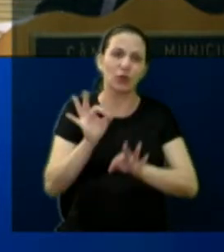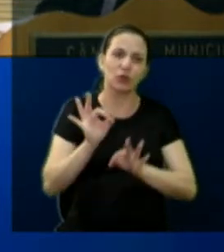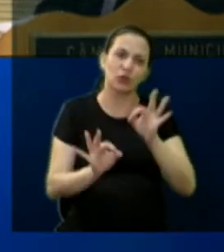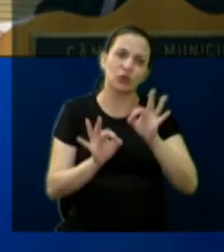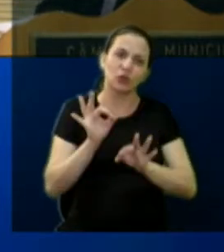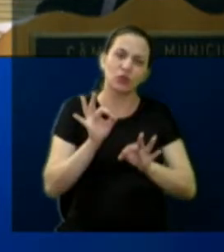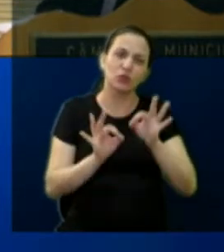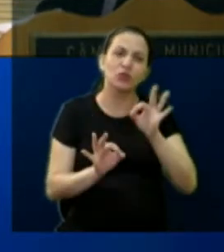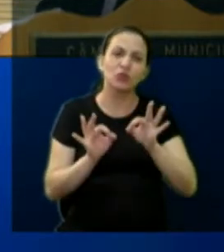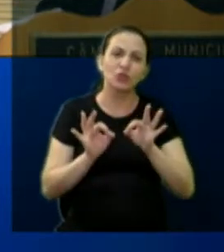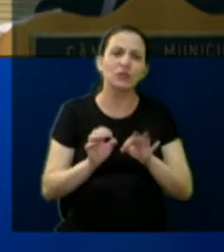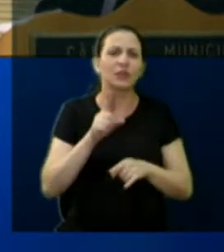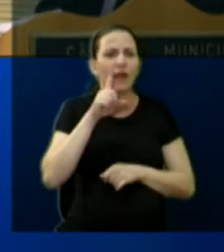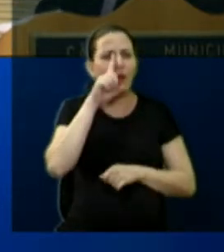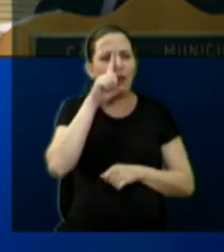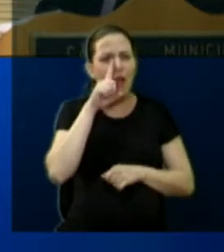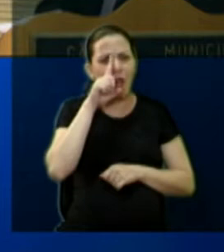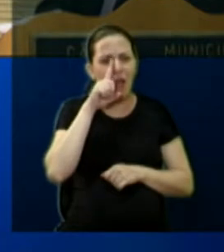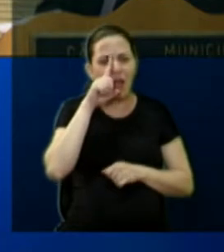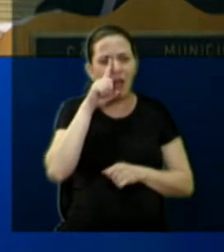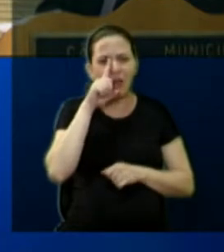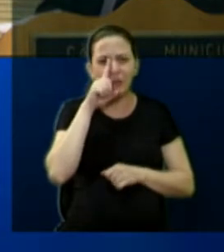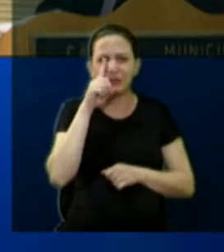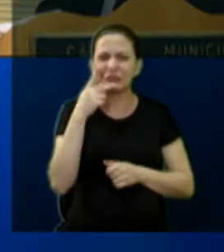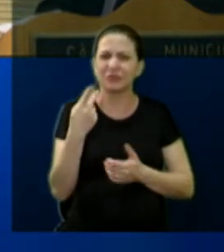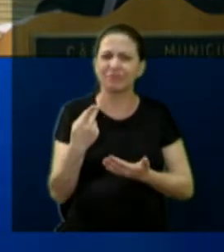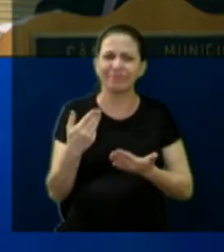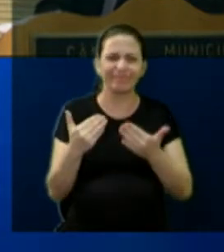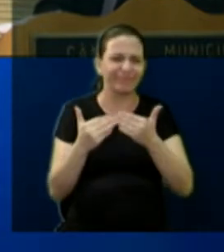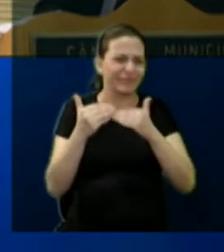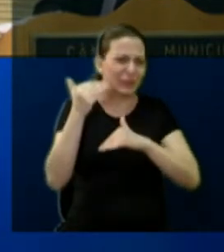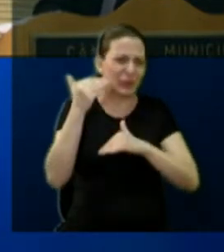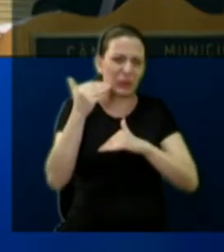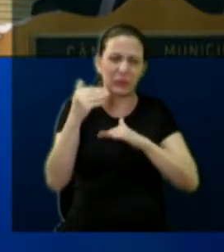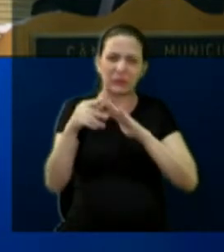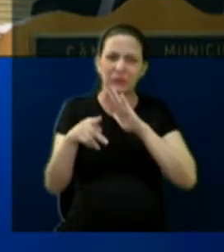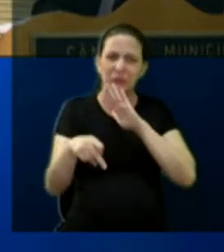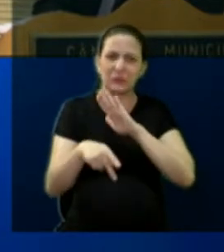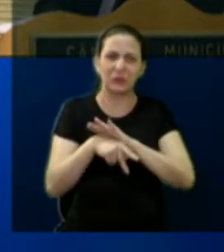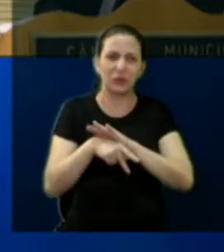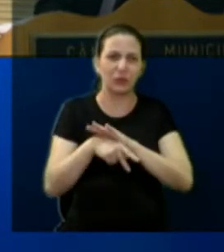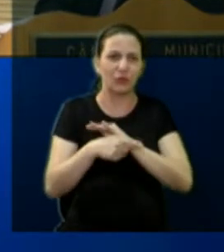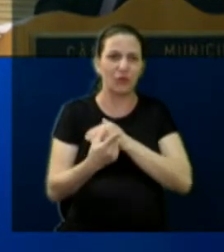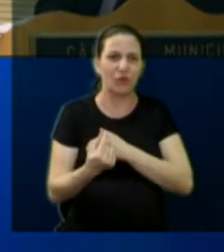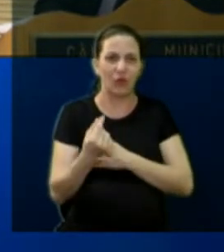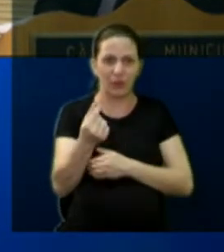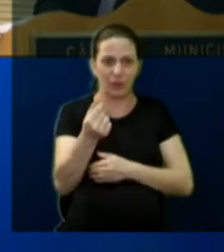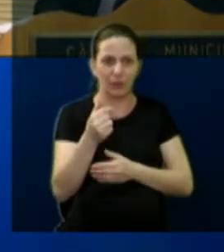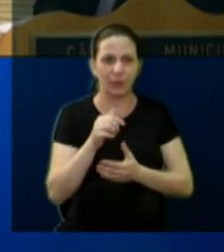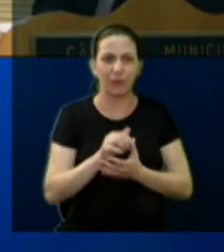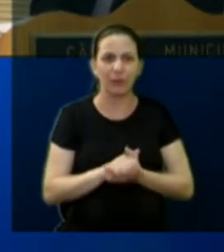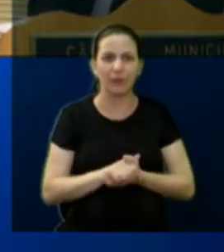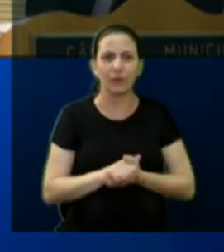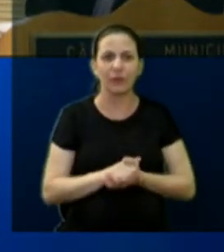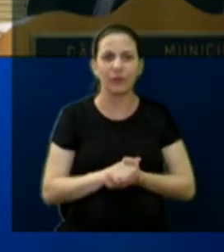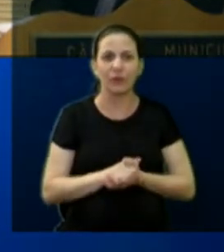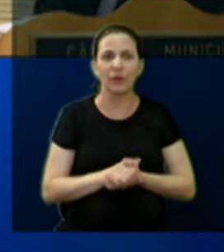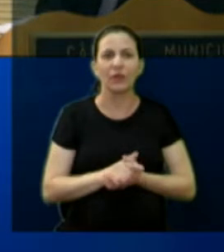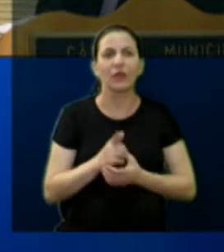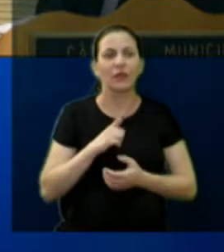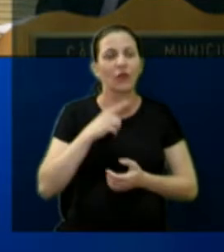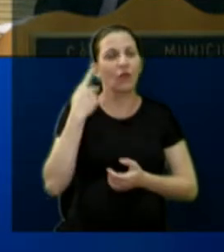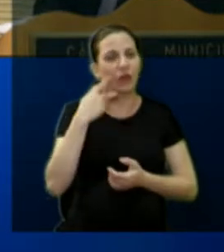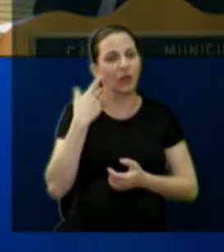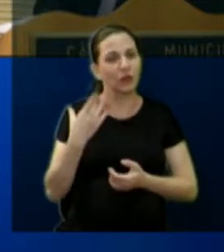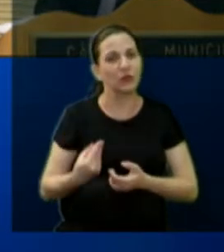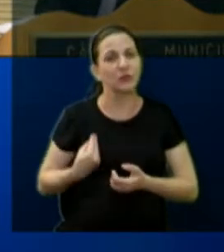graves casos aí que tem de inconsistência, pode passar, aí estão o doutor Elton,